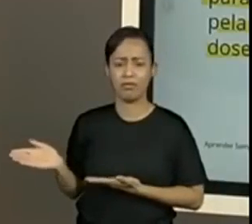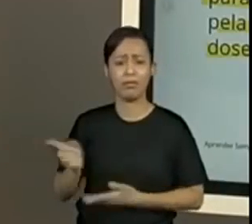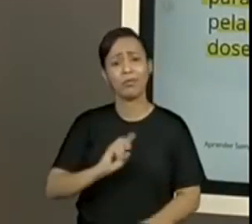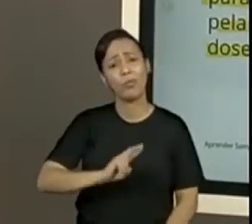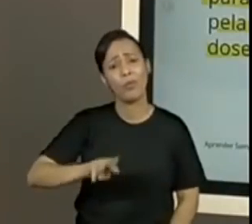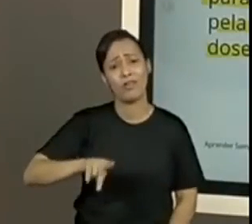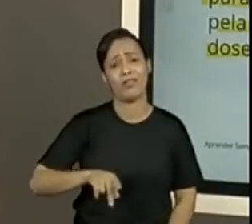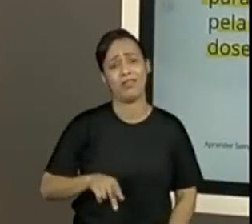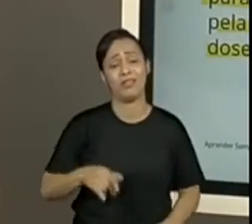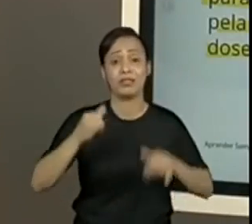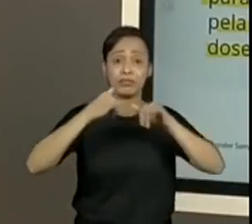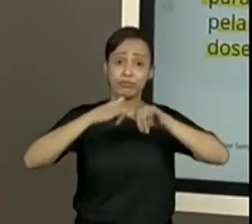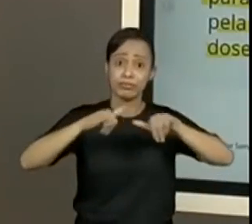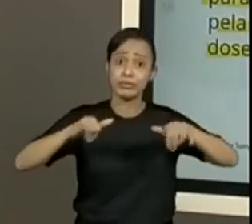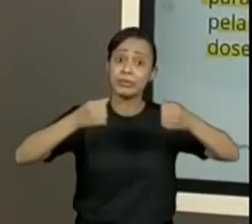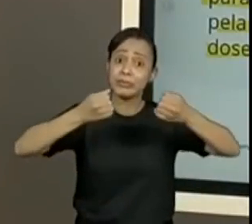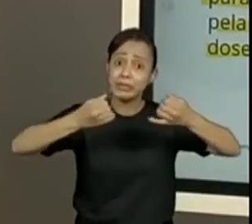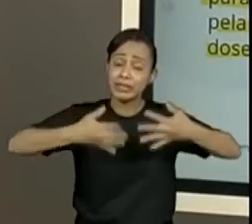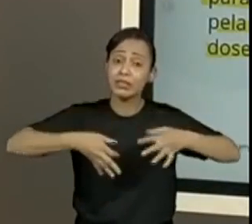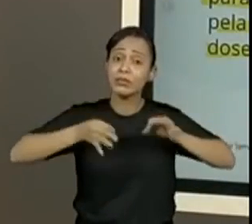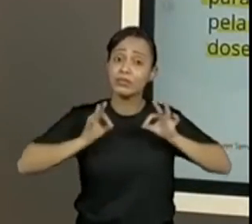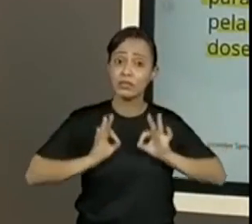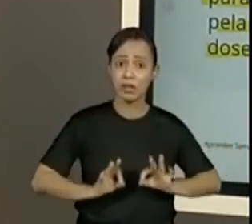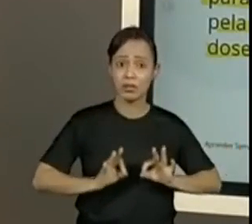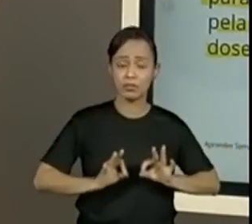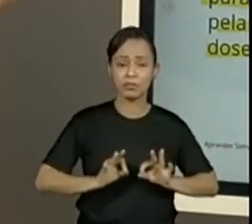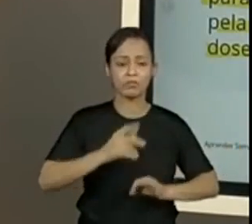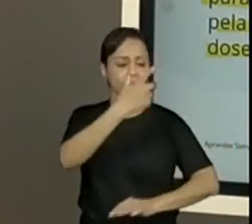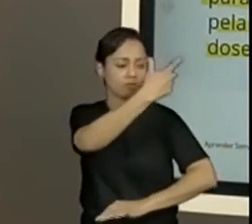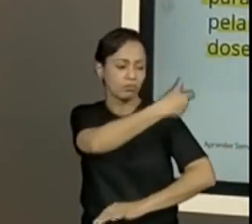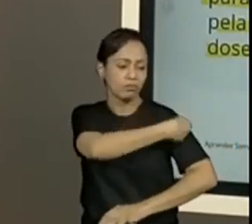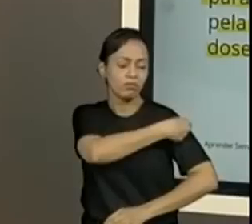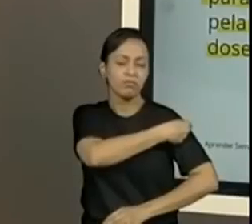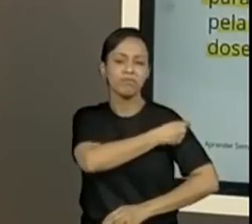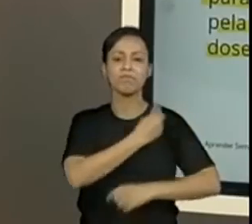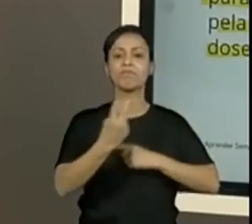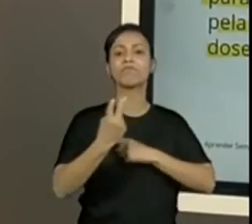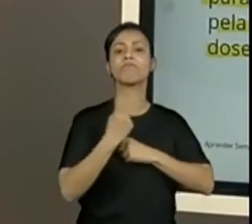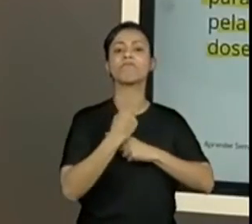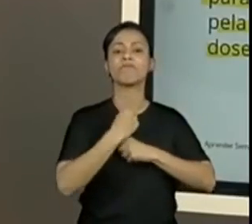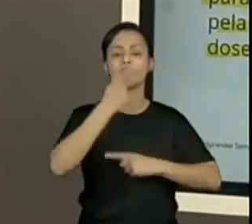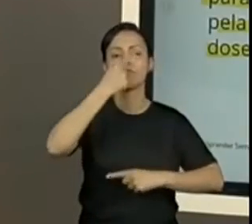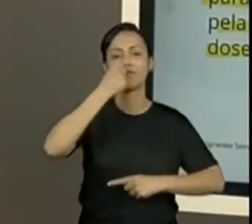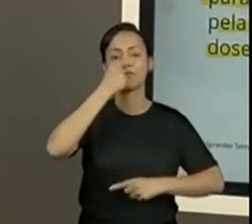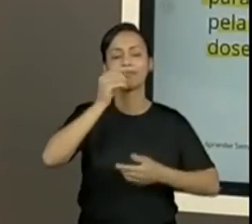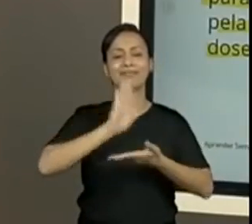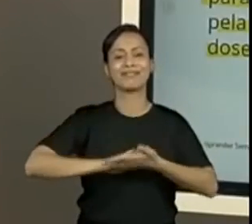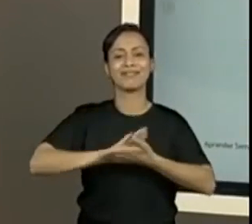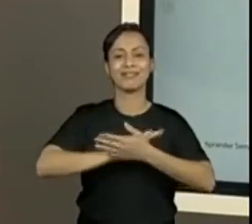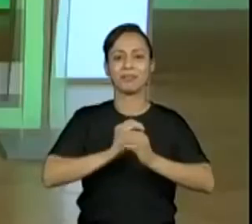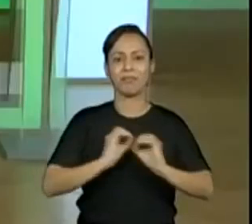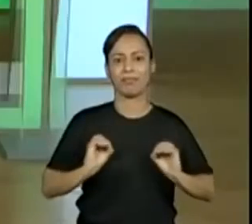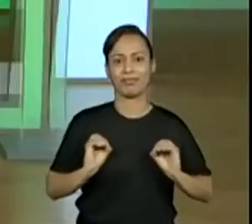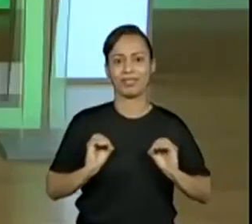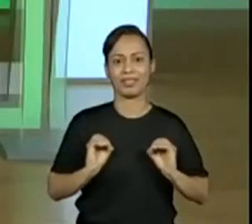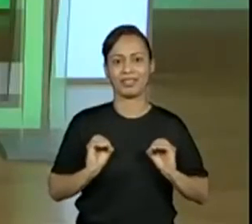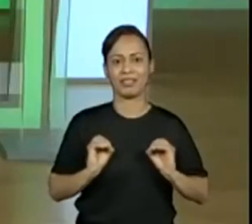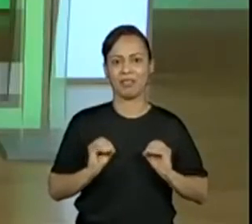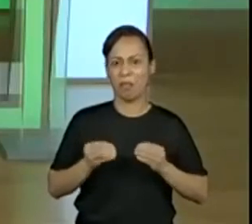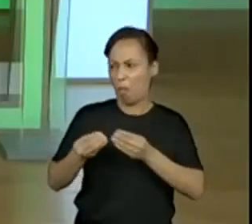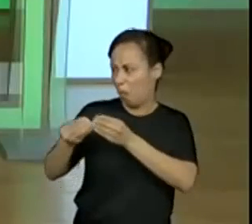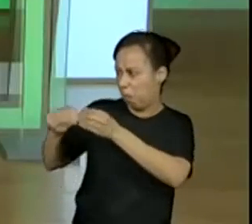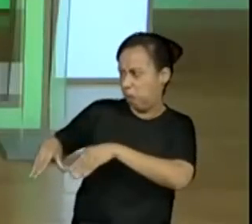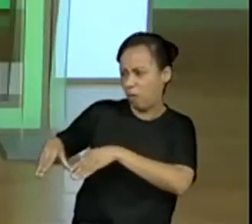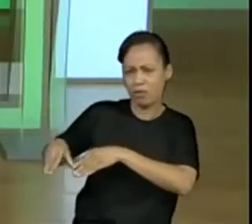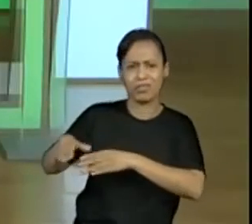mais de conhecimento, explicando que pode ser tomado, que não vai causar nenhum prejuízo na saúde.